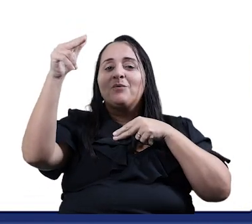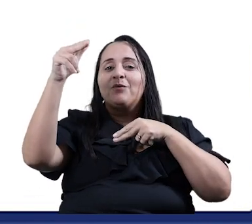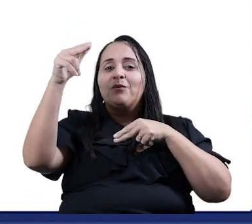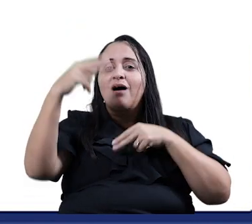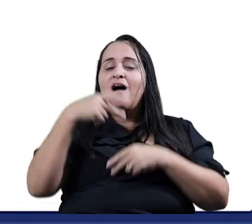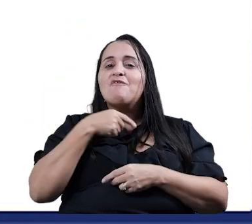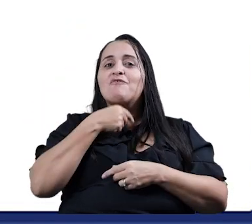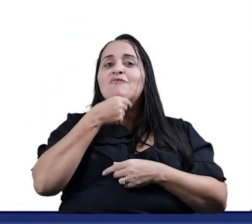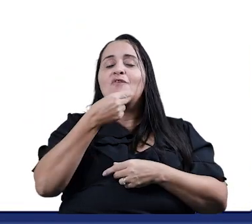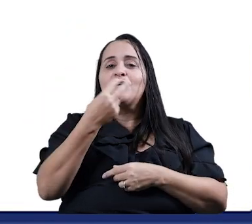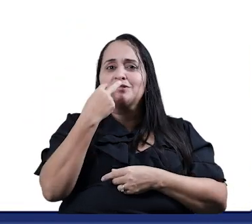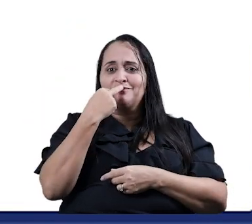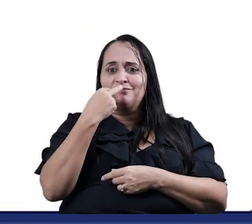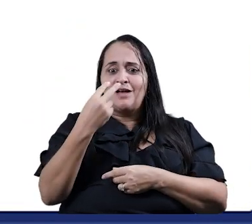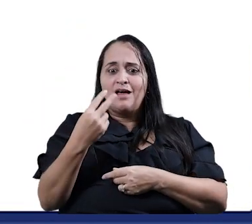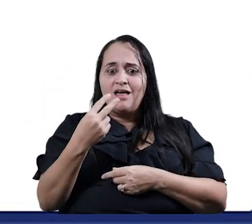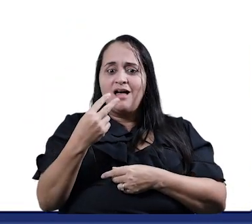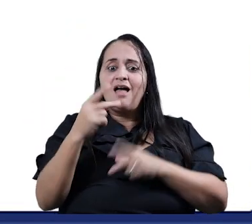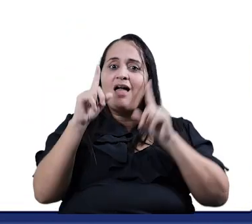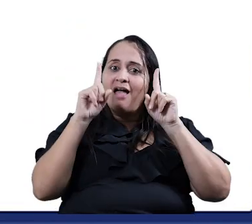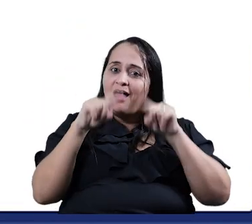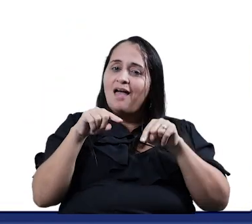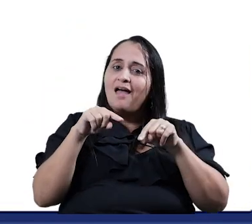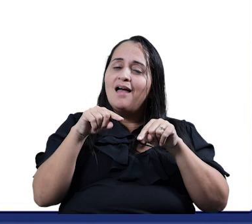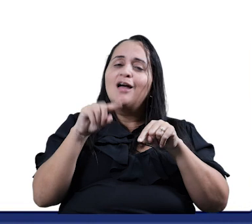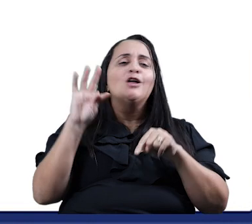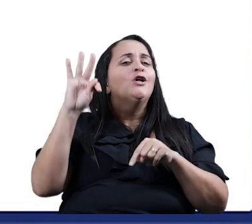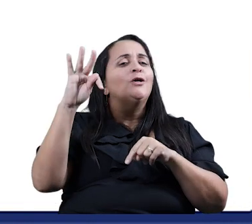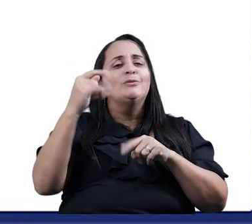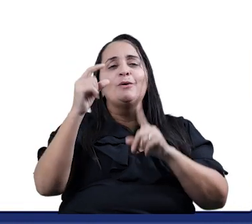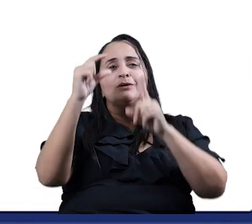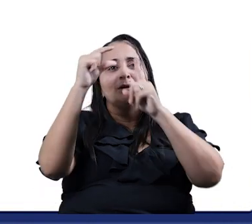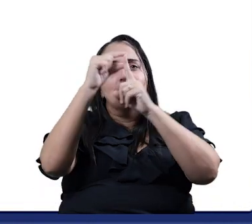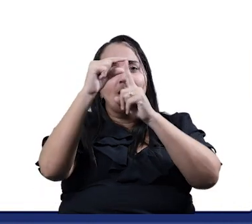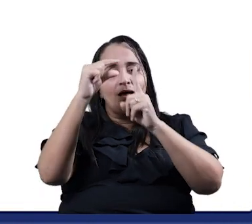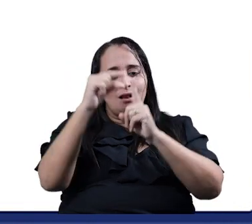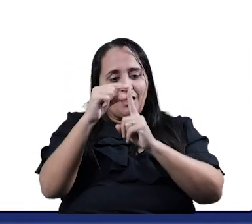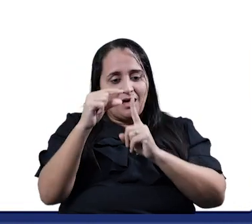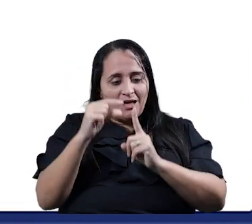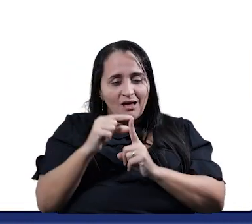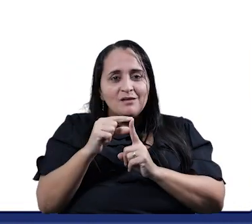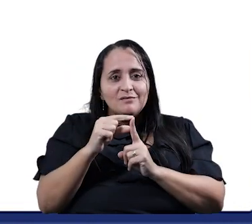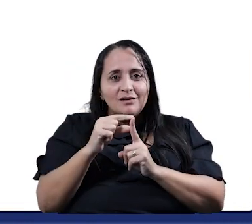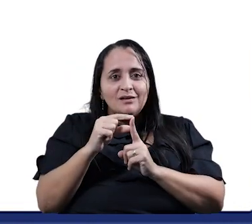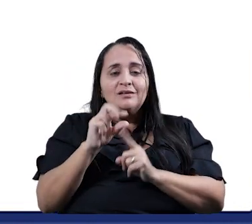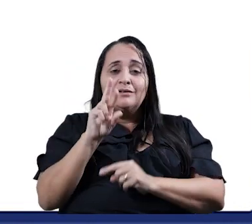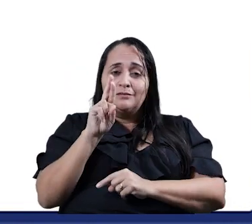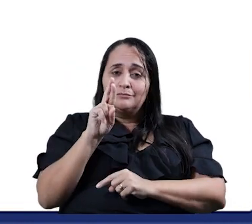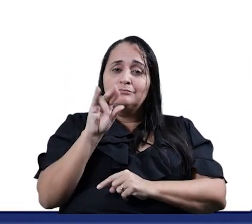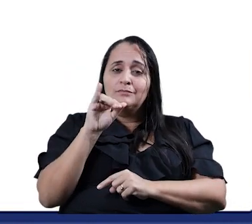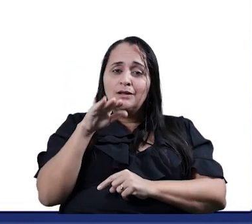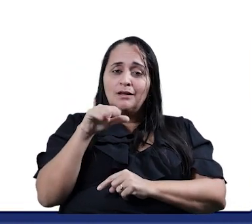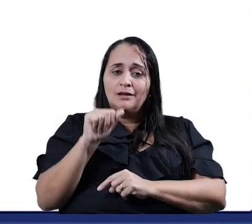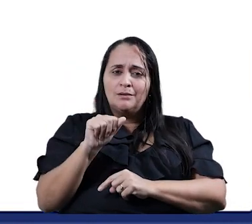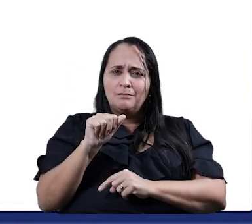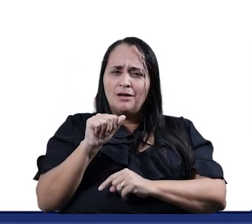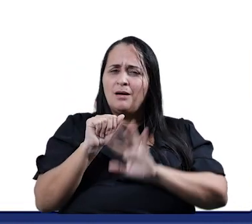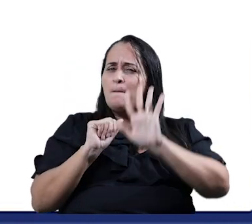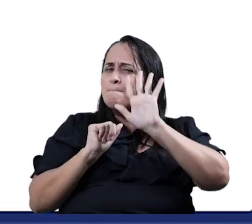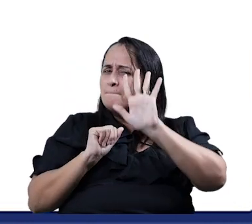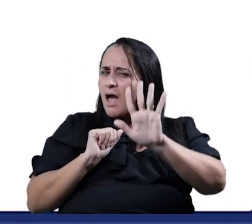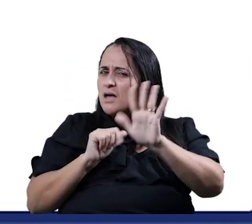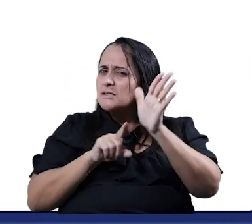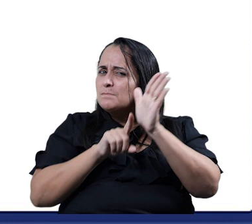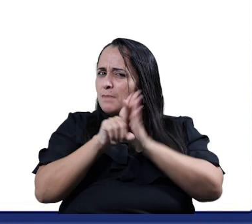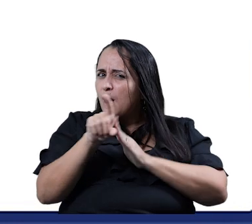Olhe para este texto Observe, todas as palavras que estão rimando Estão terminando com a